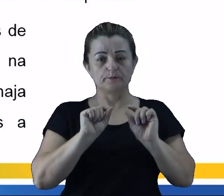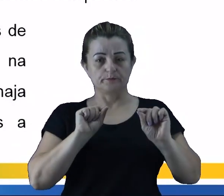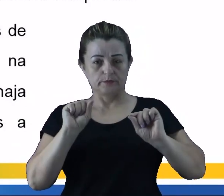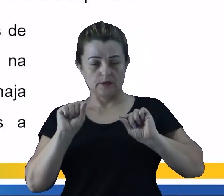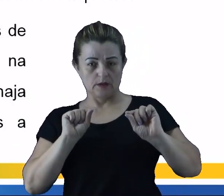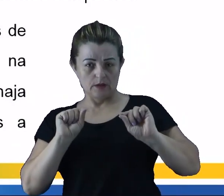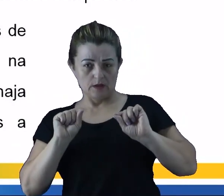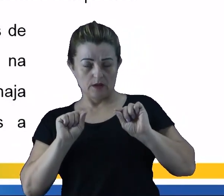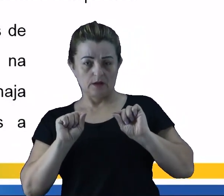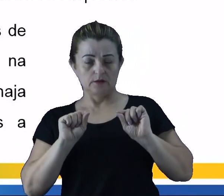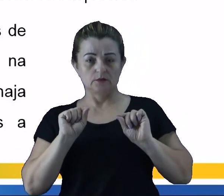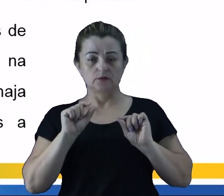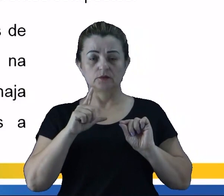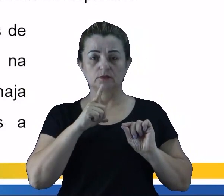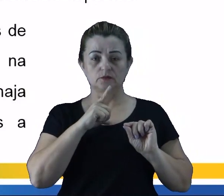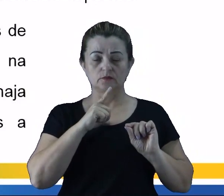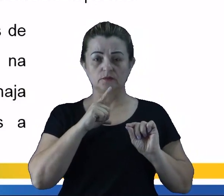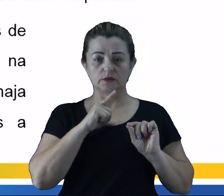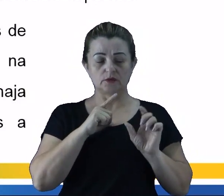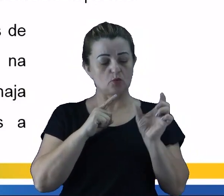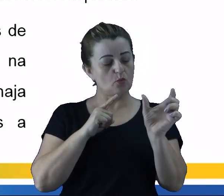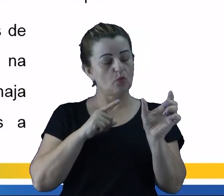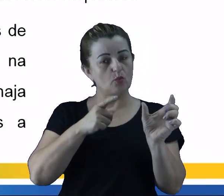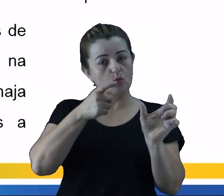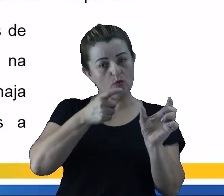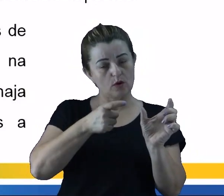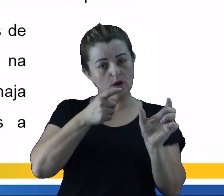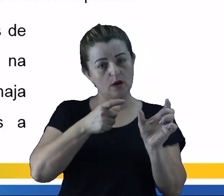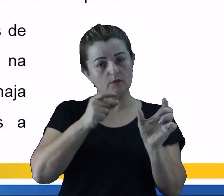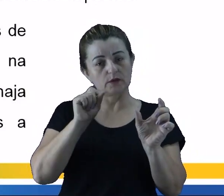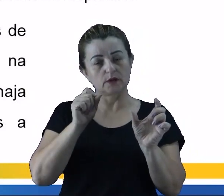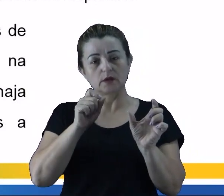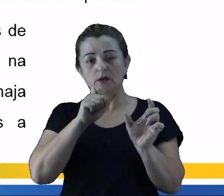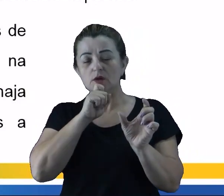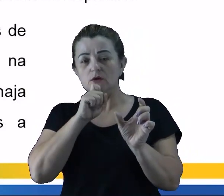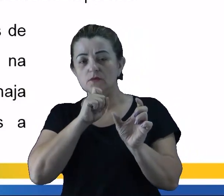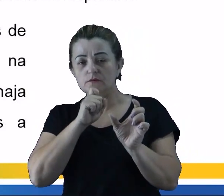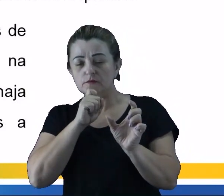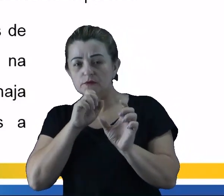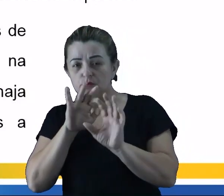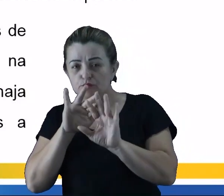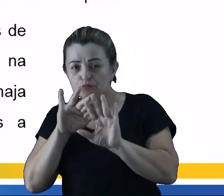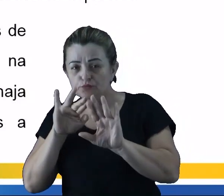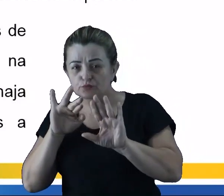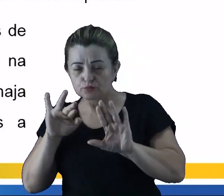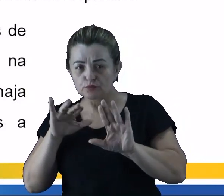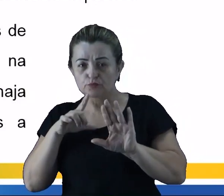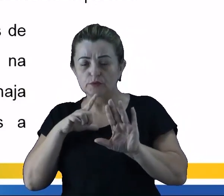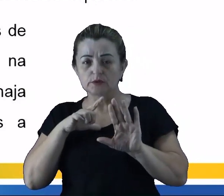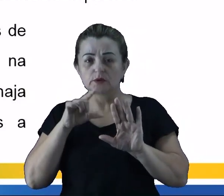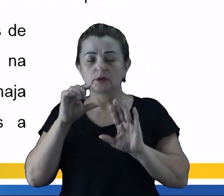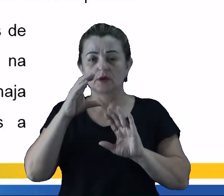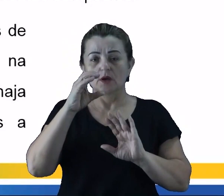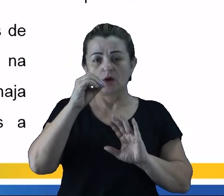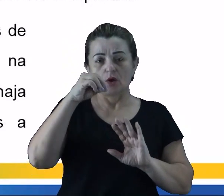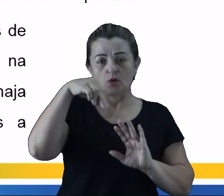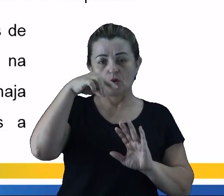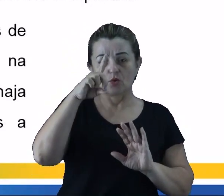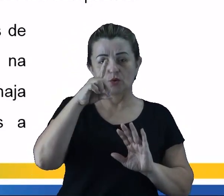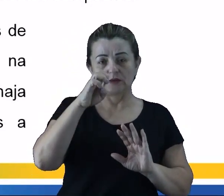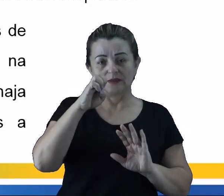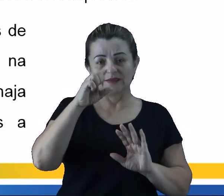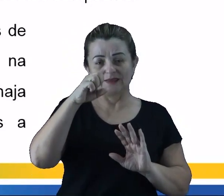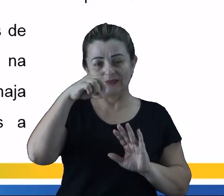Então, essa coluna de fracionamento, né? Vai ter uma região onde ele vai ser resfriado e vai haver a condensação. E aí,